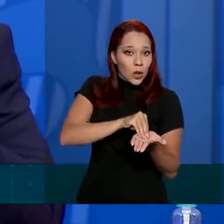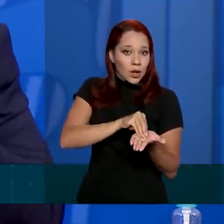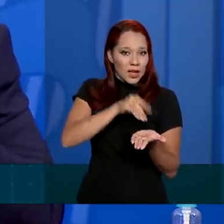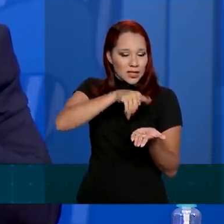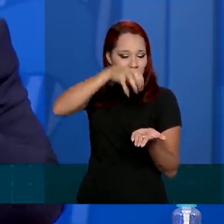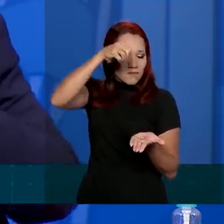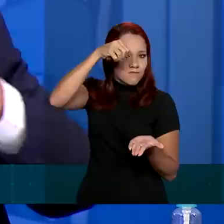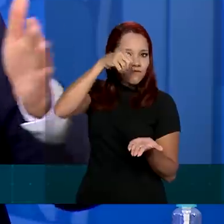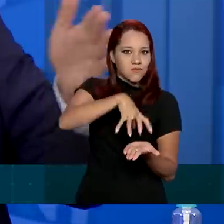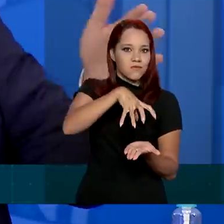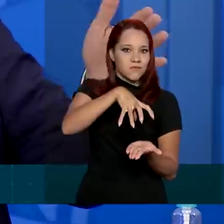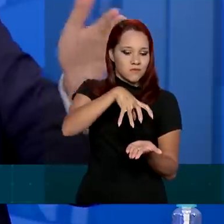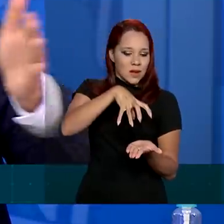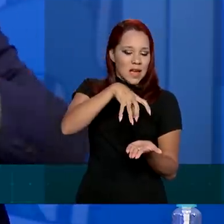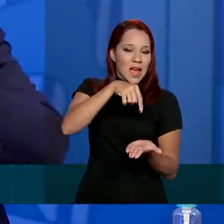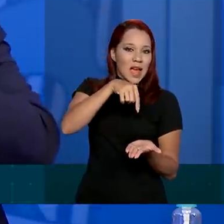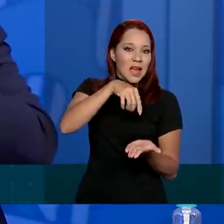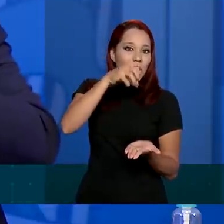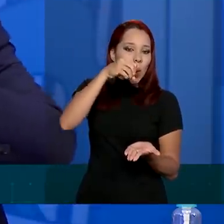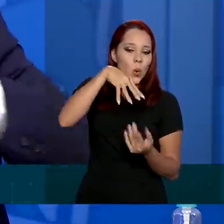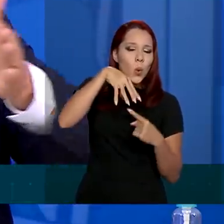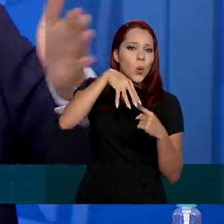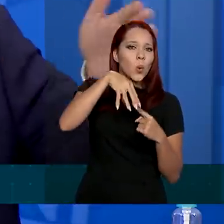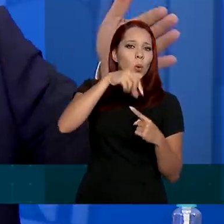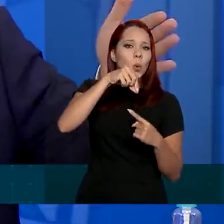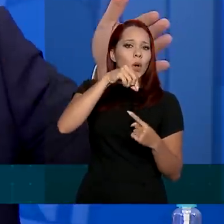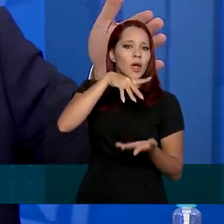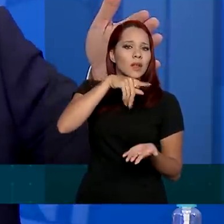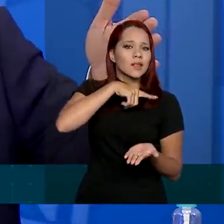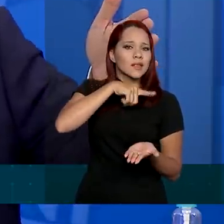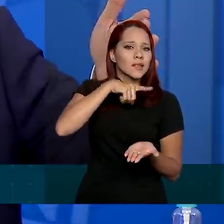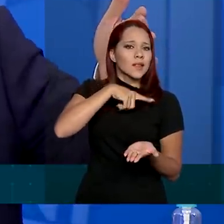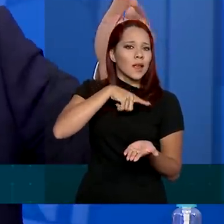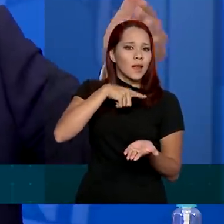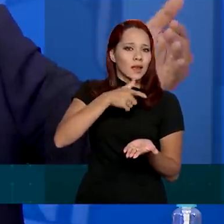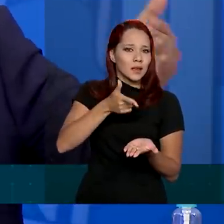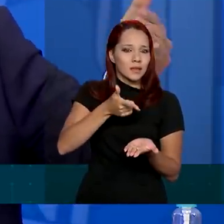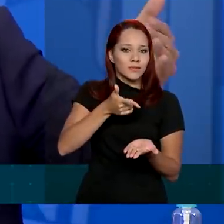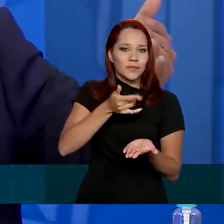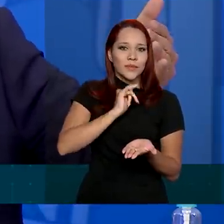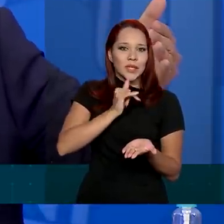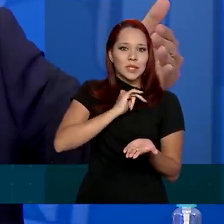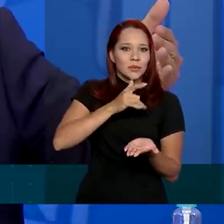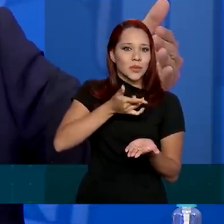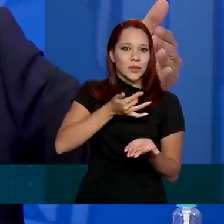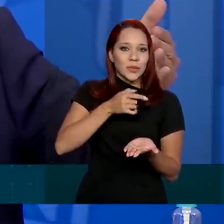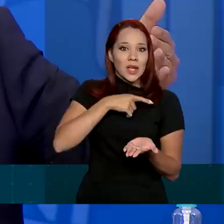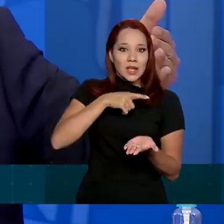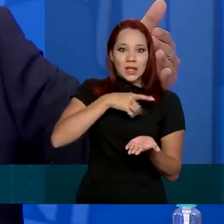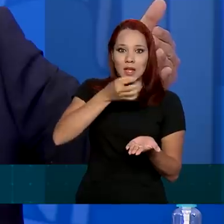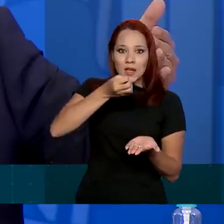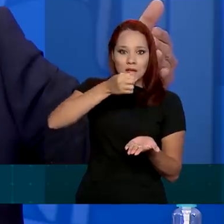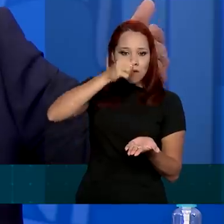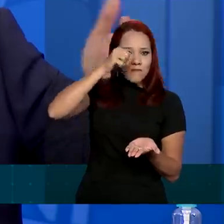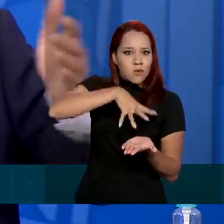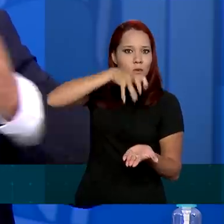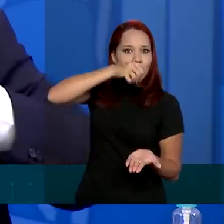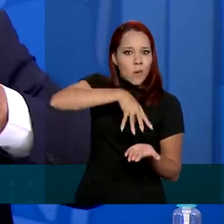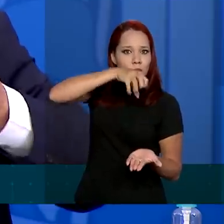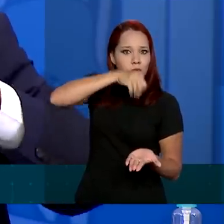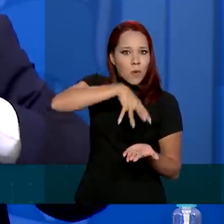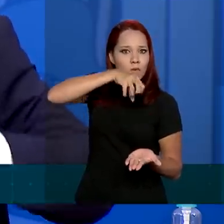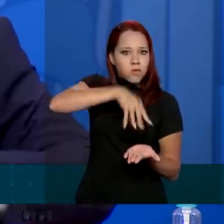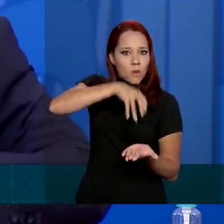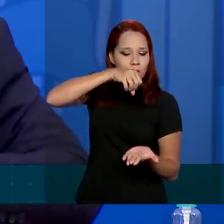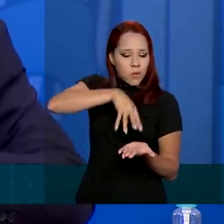luz, ela é colocada em um alcance muito grande de frequências, e